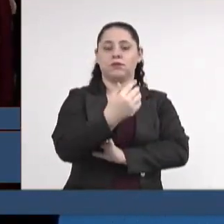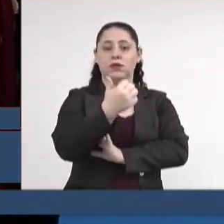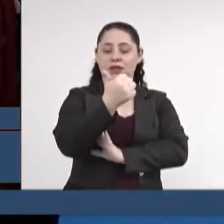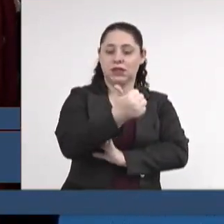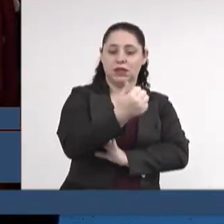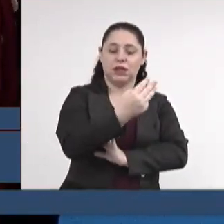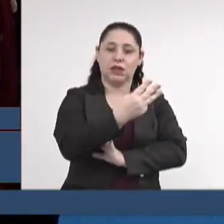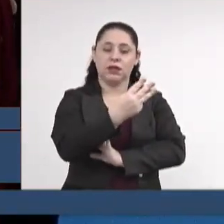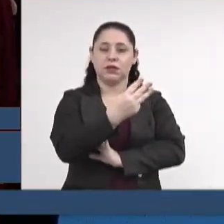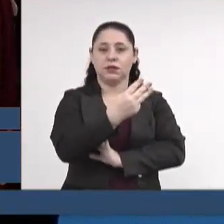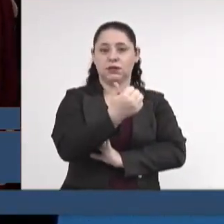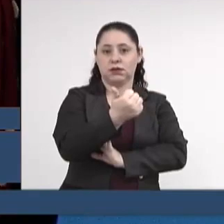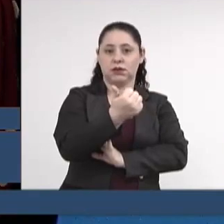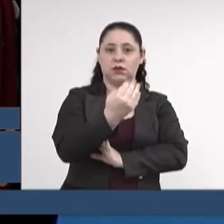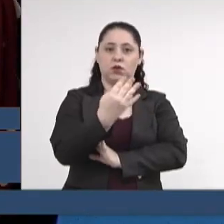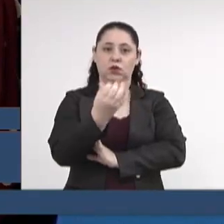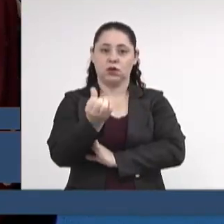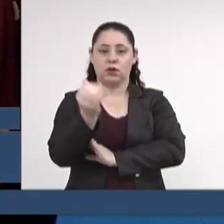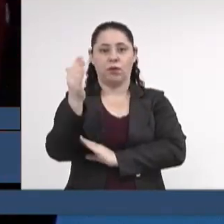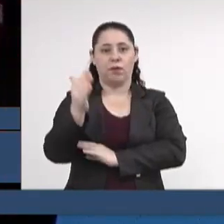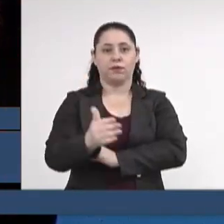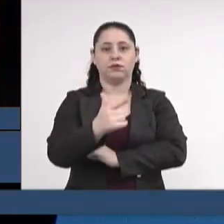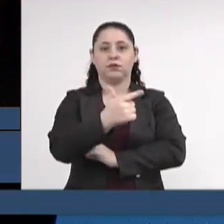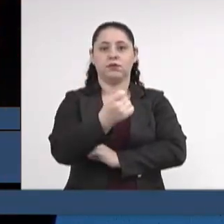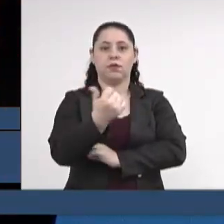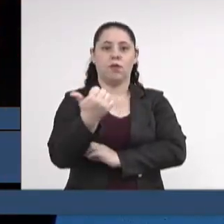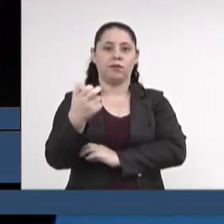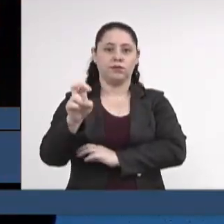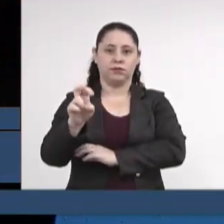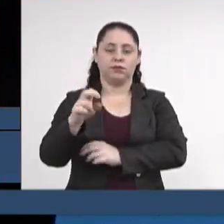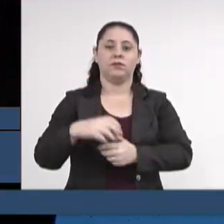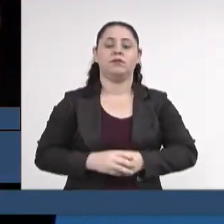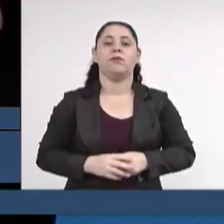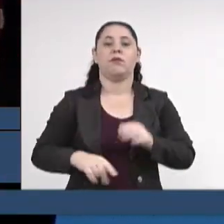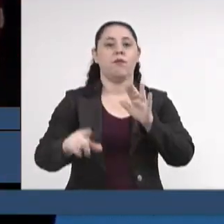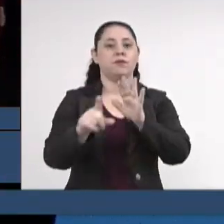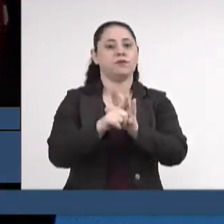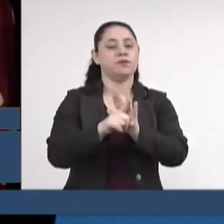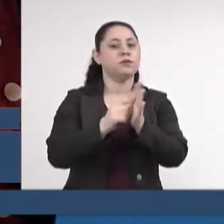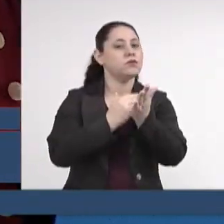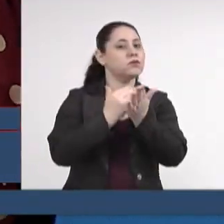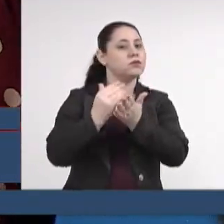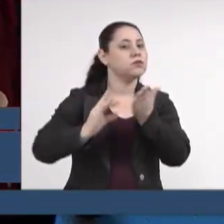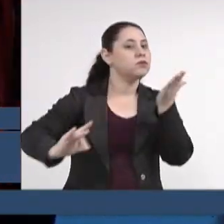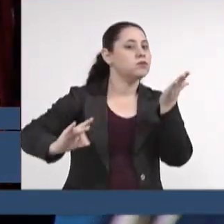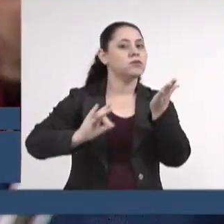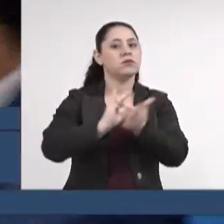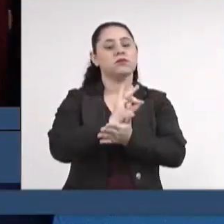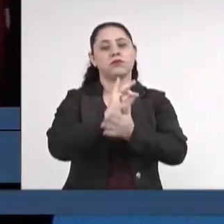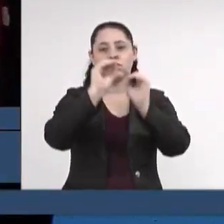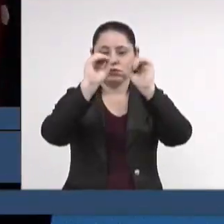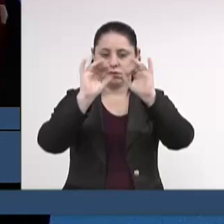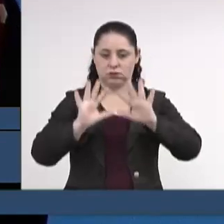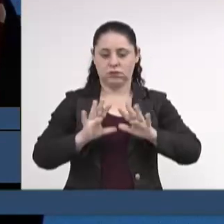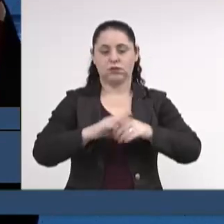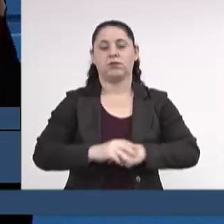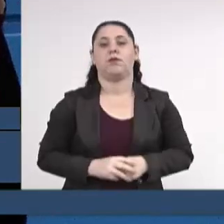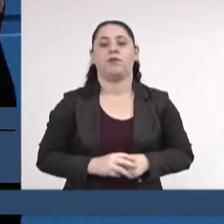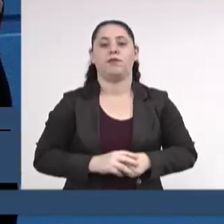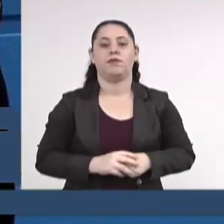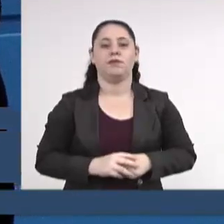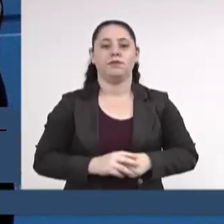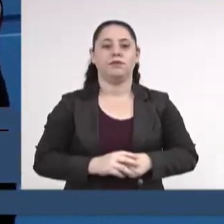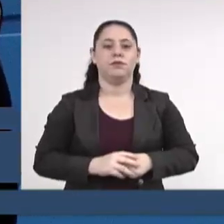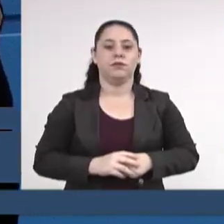.146 barra 2015. Esta lei entrevigou na data da sua publicação.